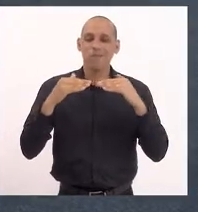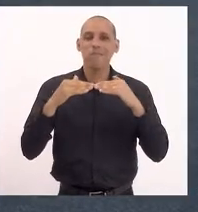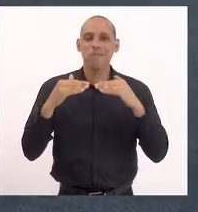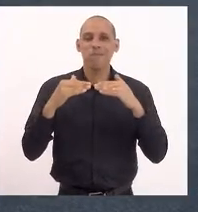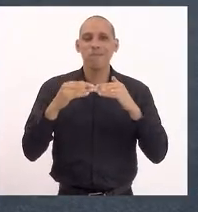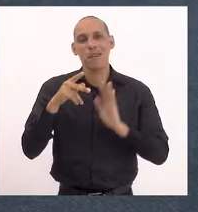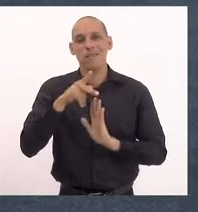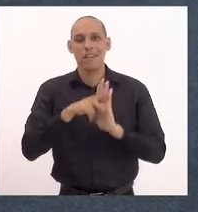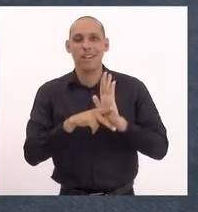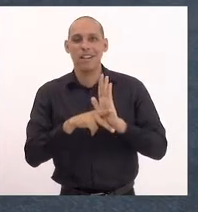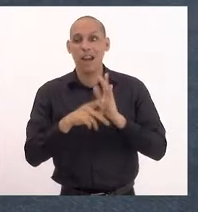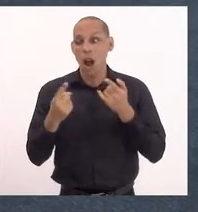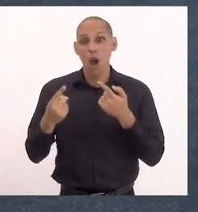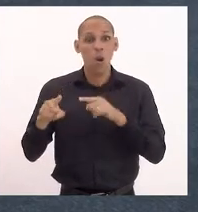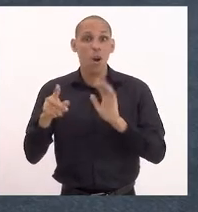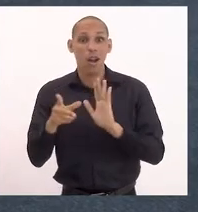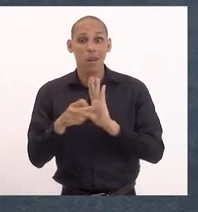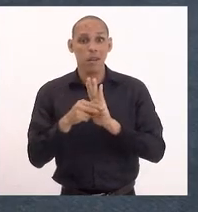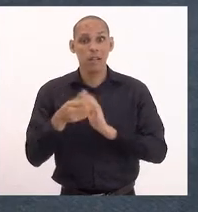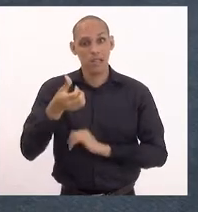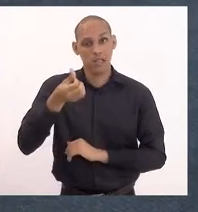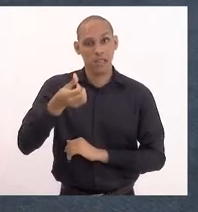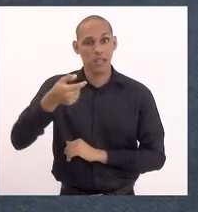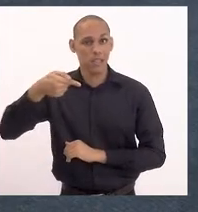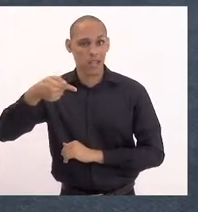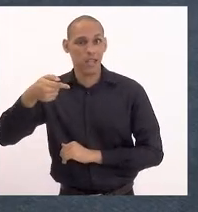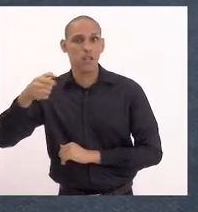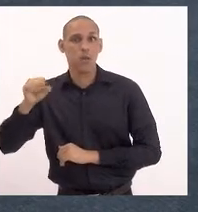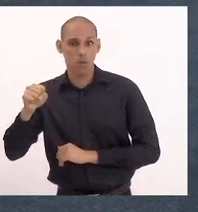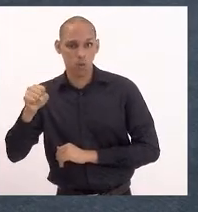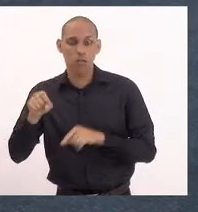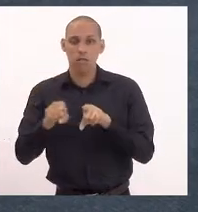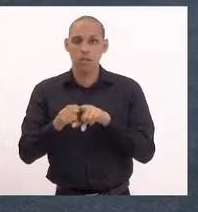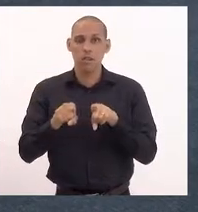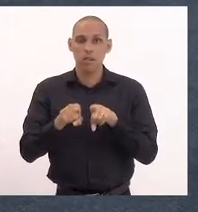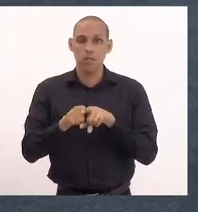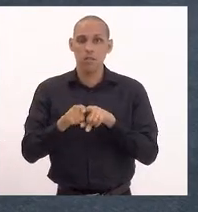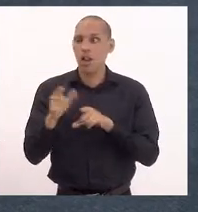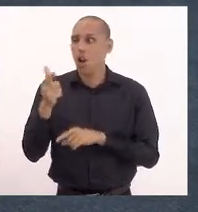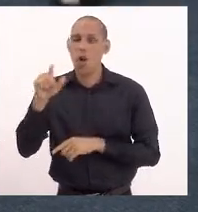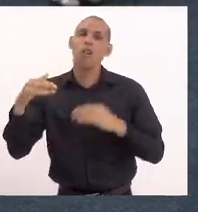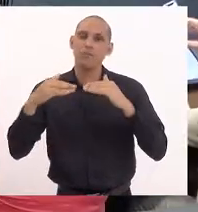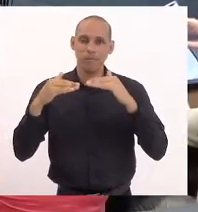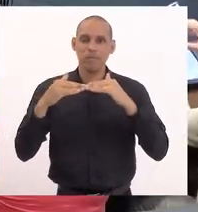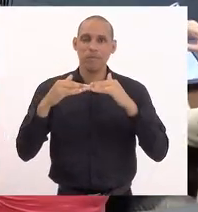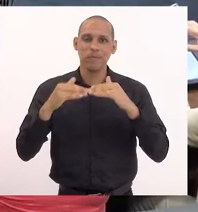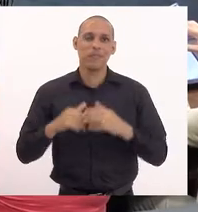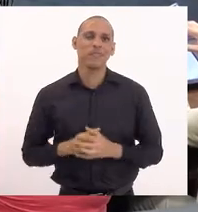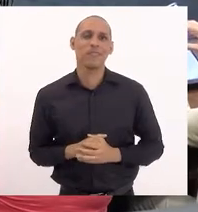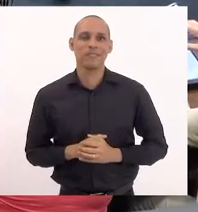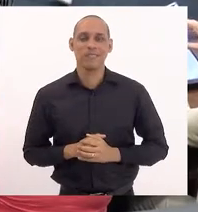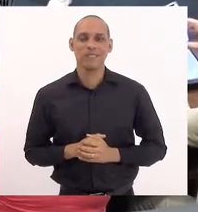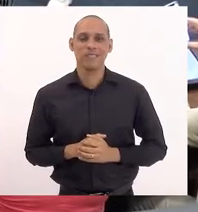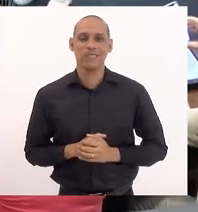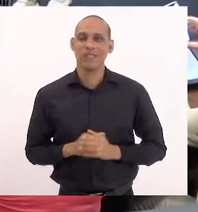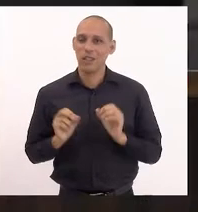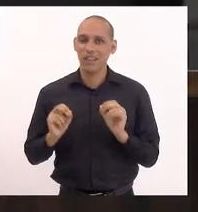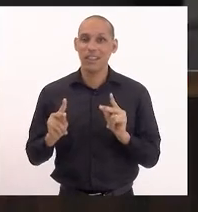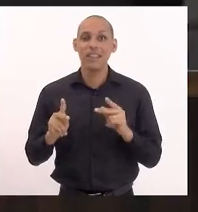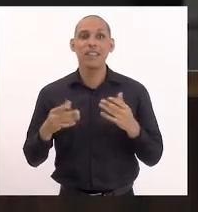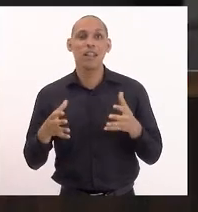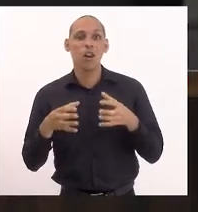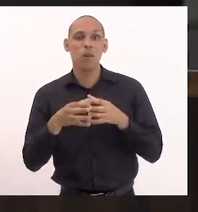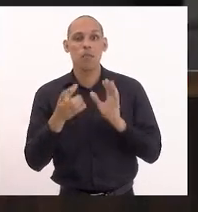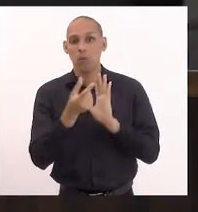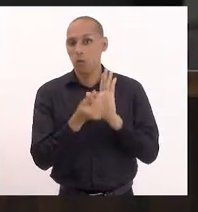contrário às emendas 6, 7 ou 8, e favorável às demais. Ok. Pela Comissão de